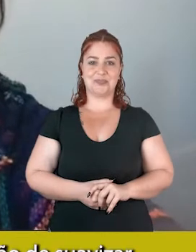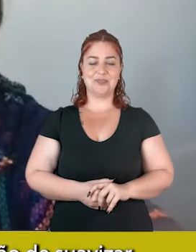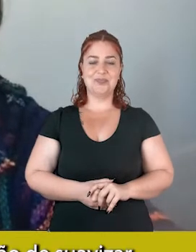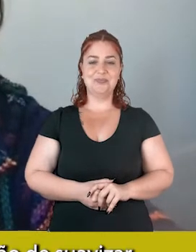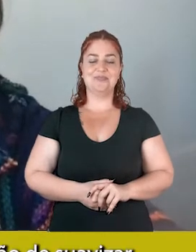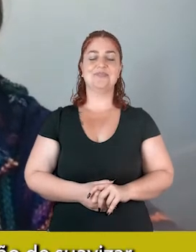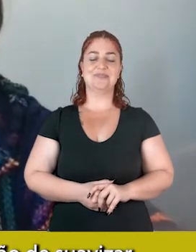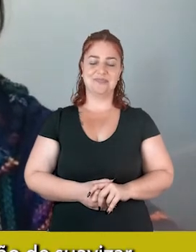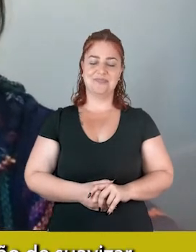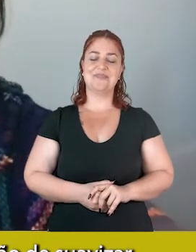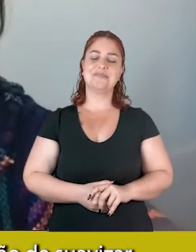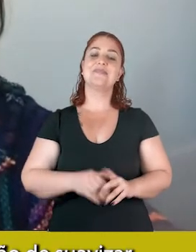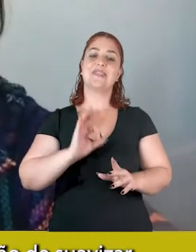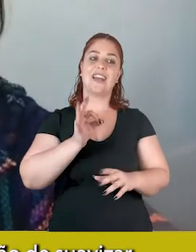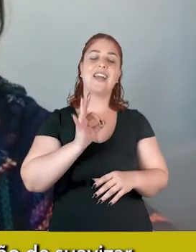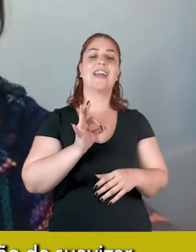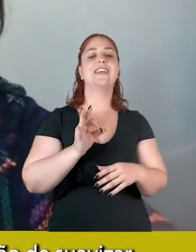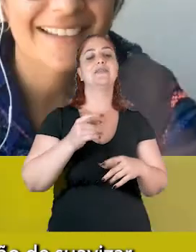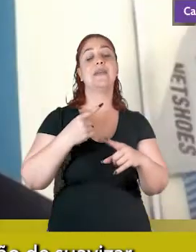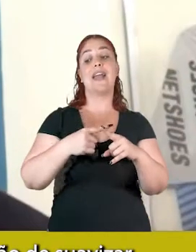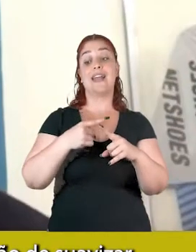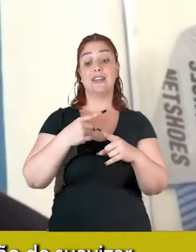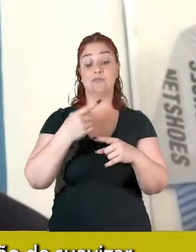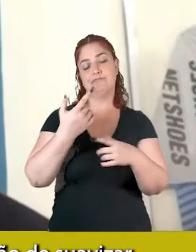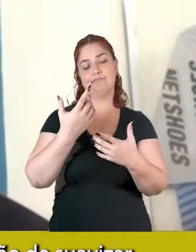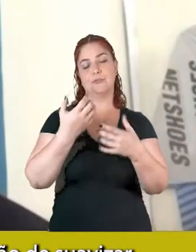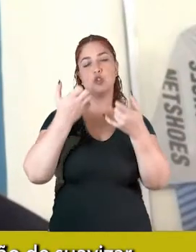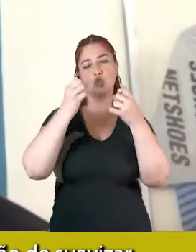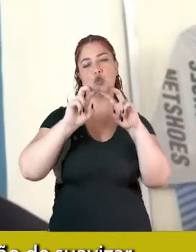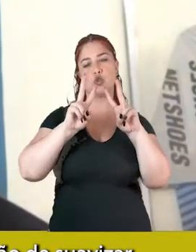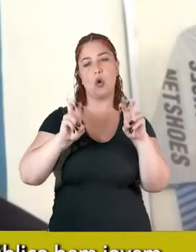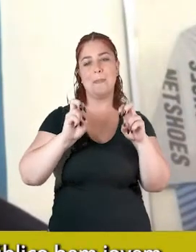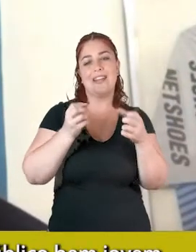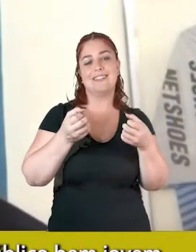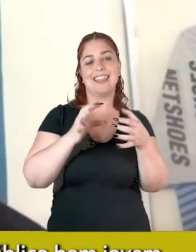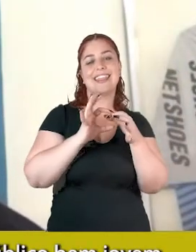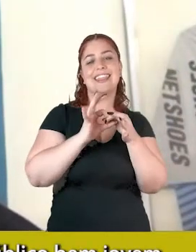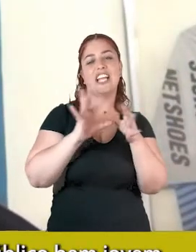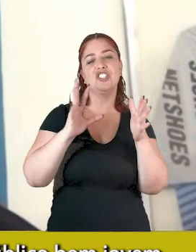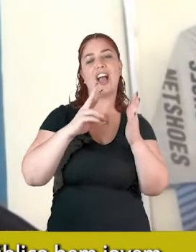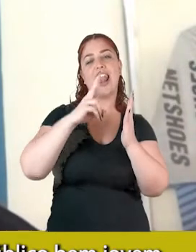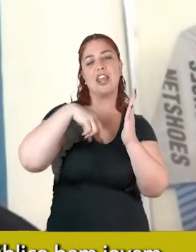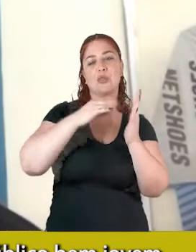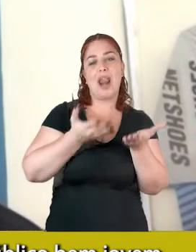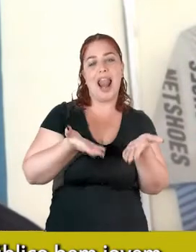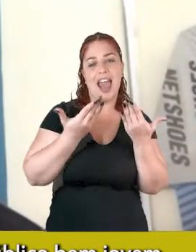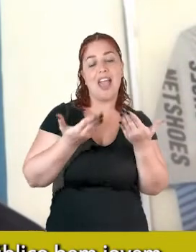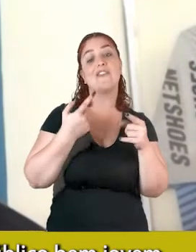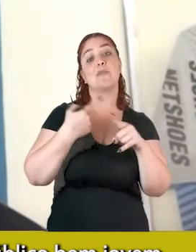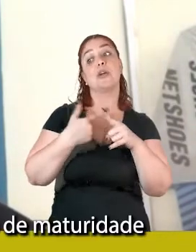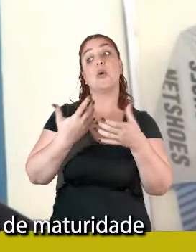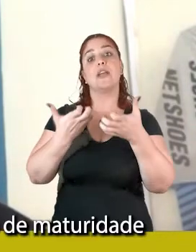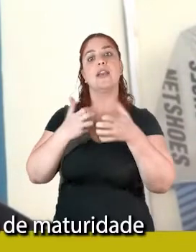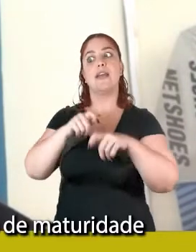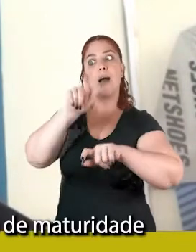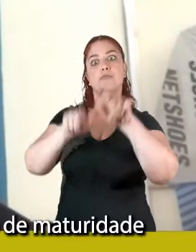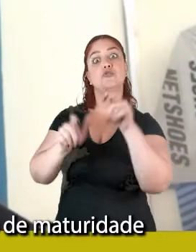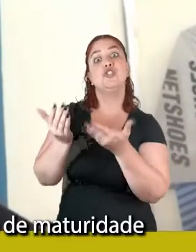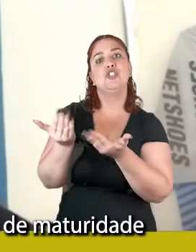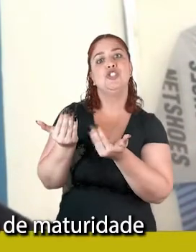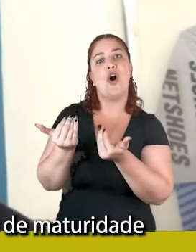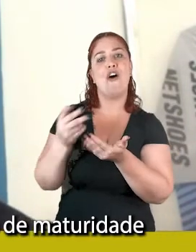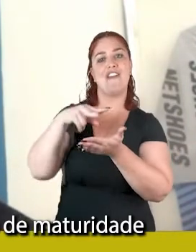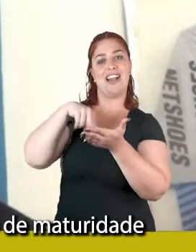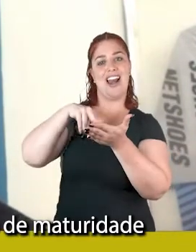É porque assim, na questão de suavizar, é porque eu queria que eu ativisse um público bem jovem, né, mas que